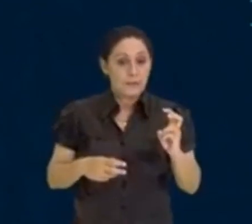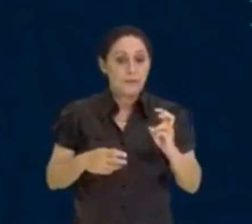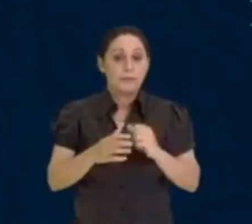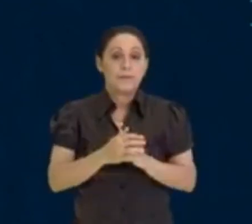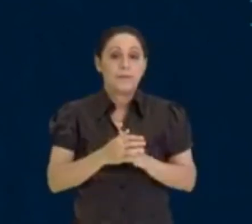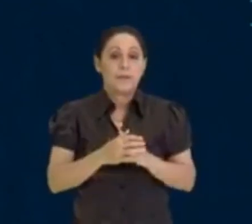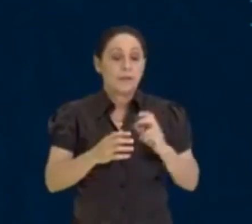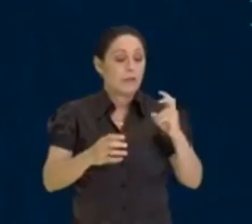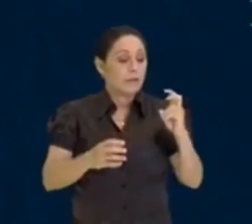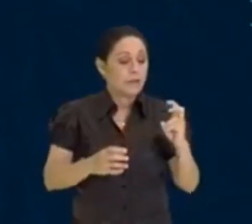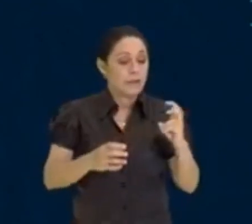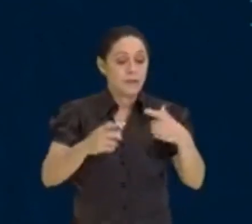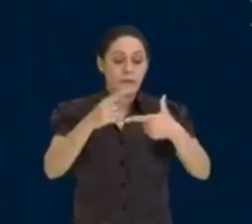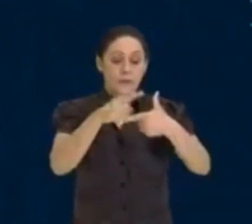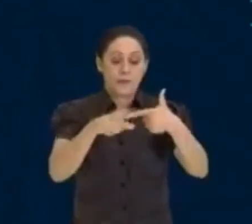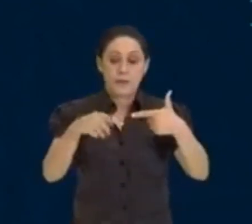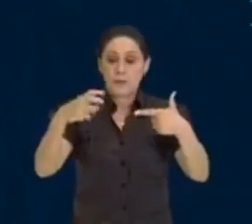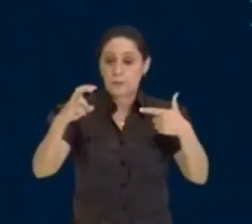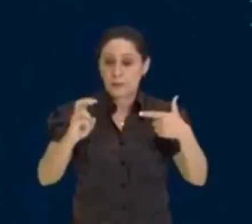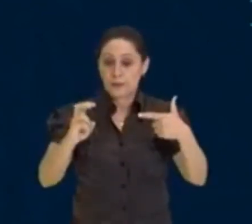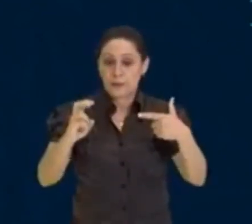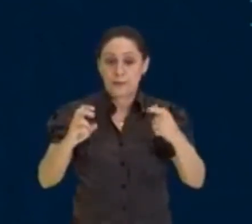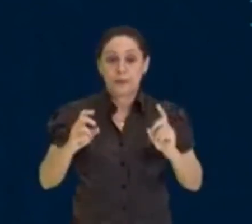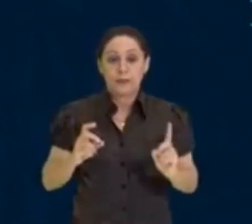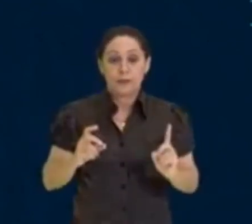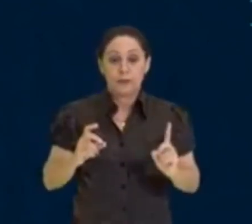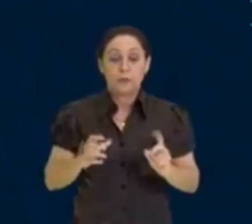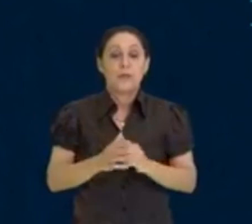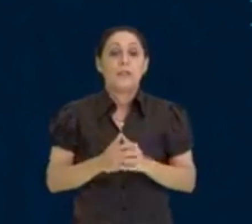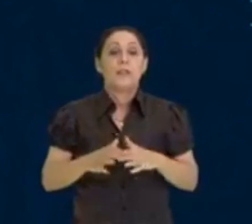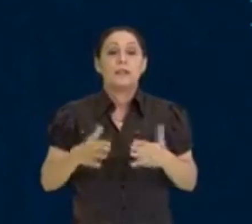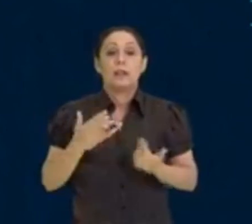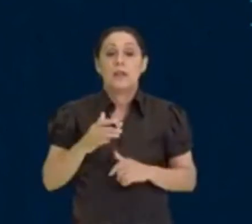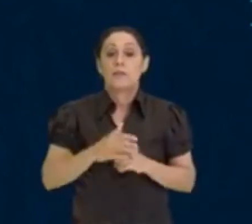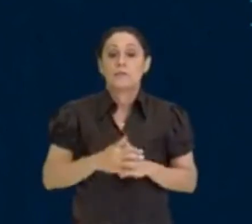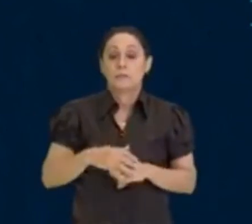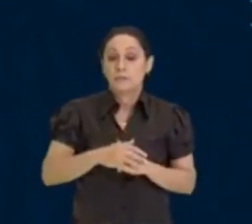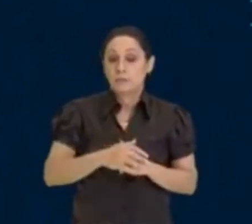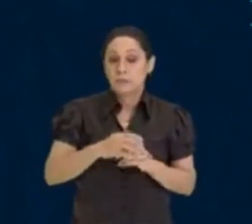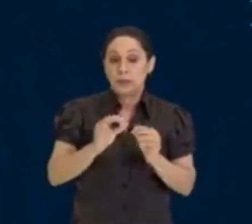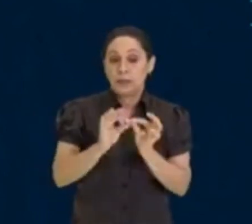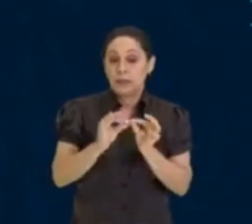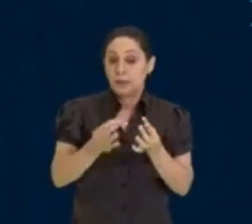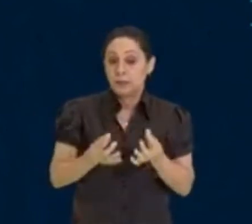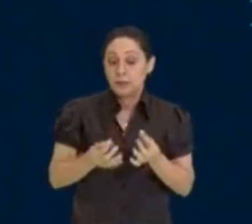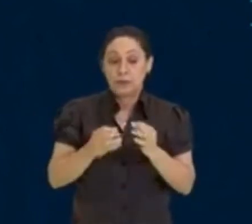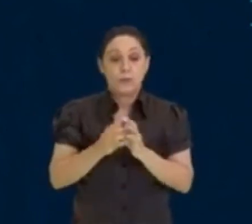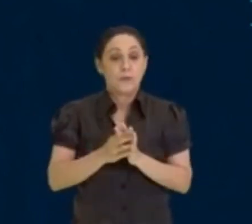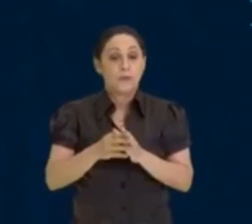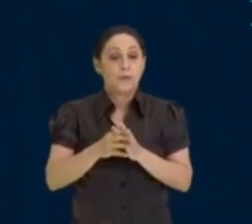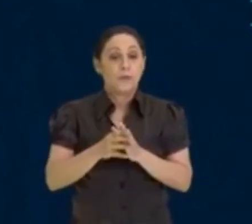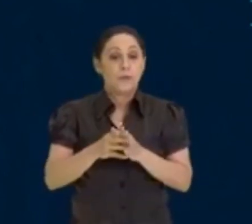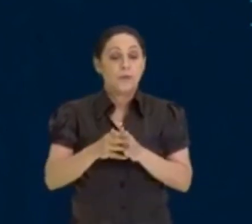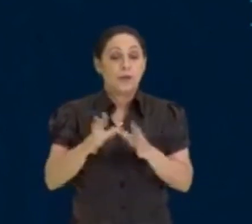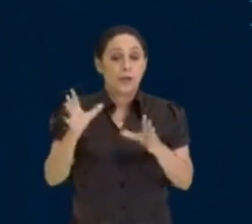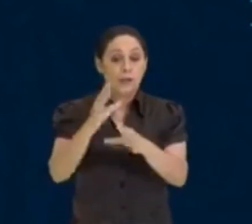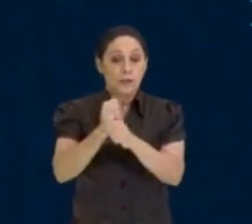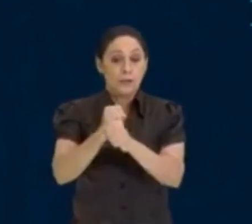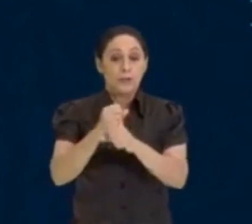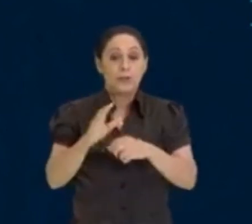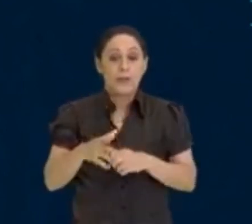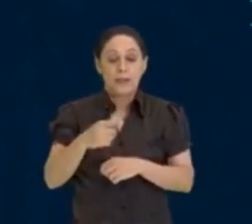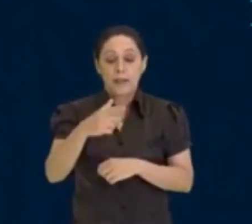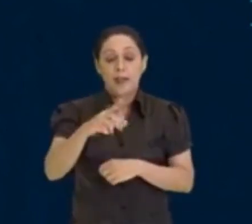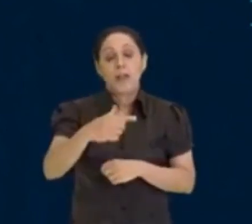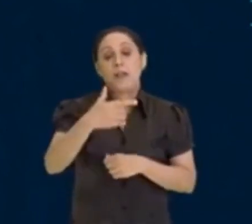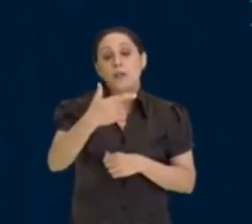Nesse caso aqui, está bem simples, então, aqui, a decomposição dele é 2 vezes 3, vezes